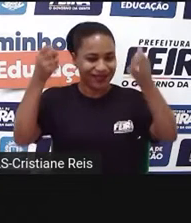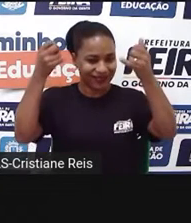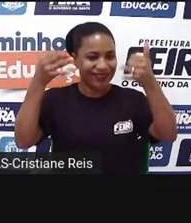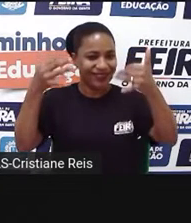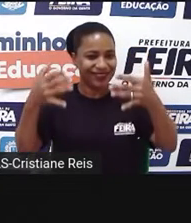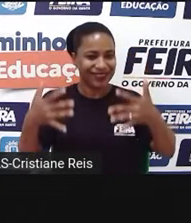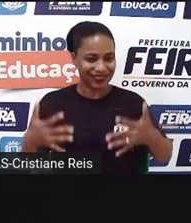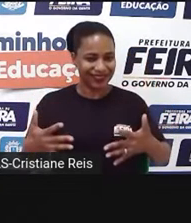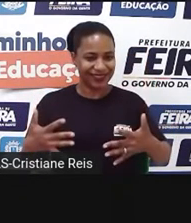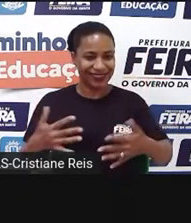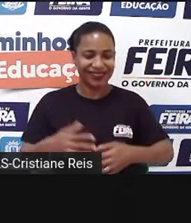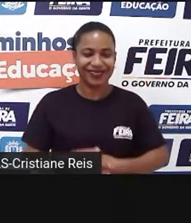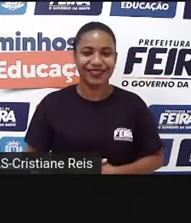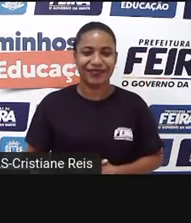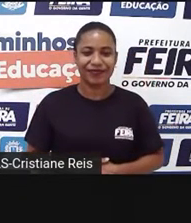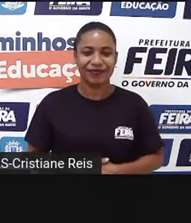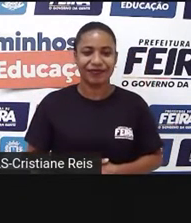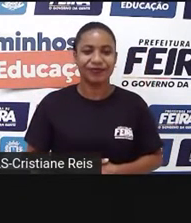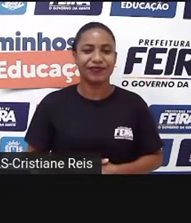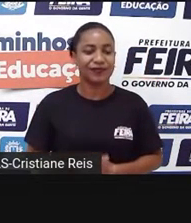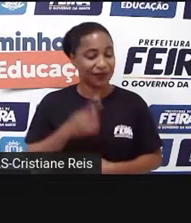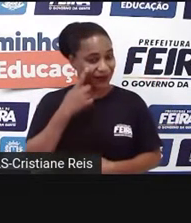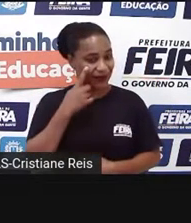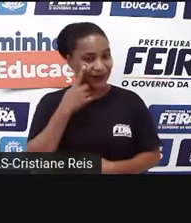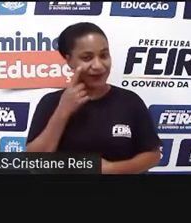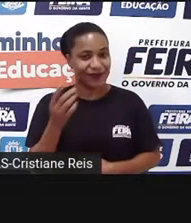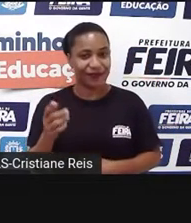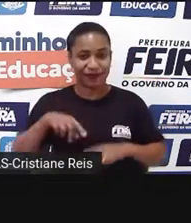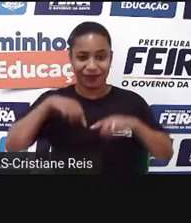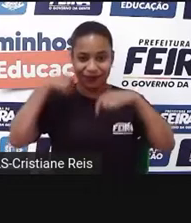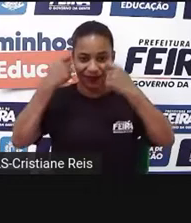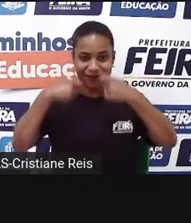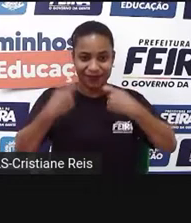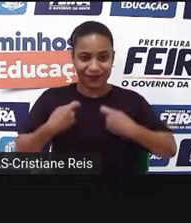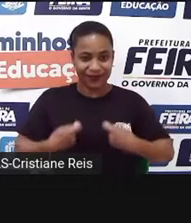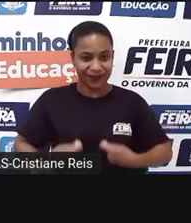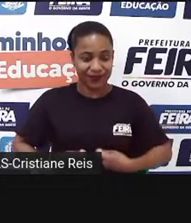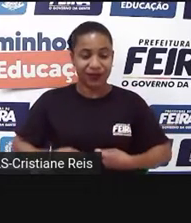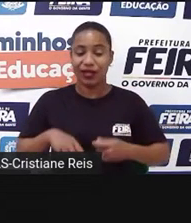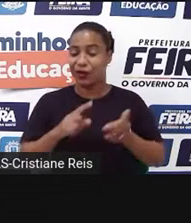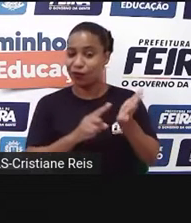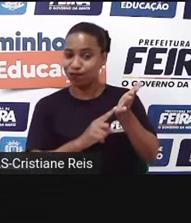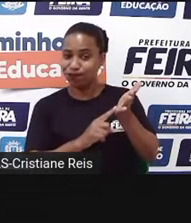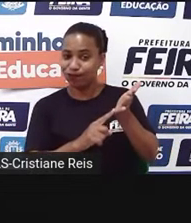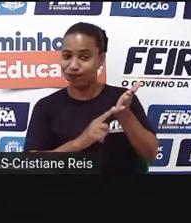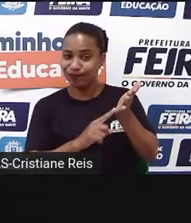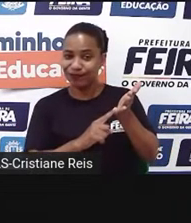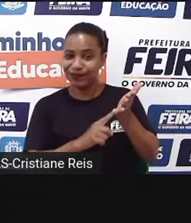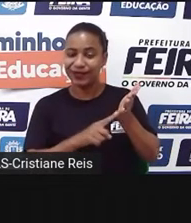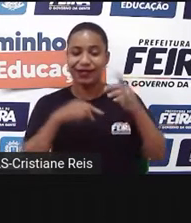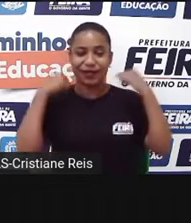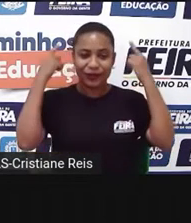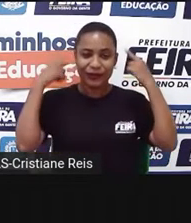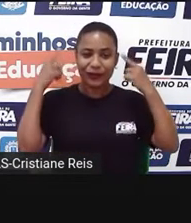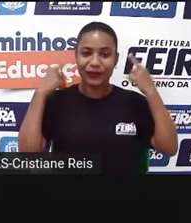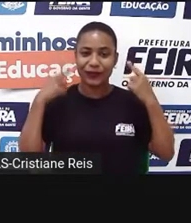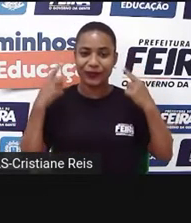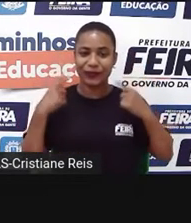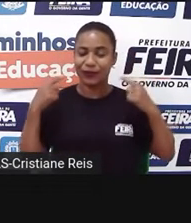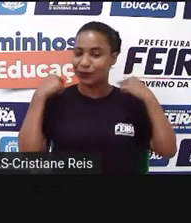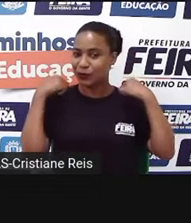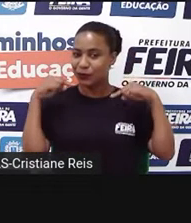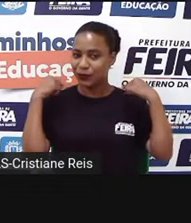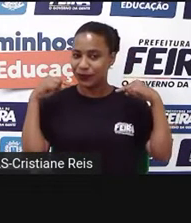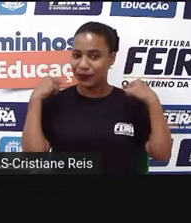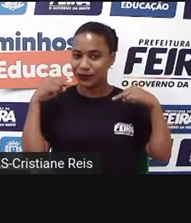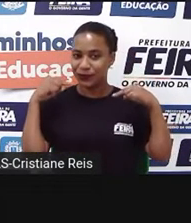hoje, ok? So, eu sou parda, tenho cabelos crespos, ondulados, de tamanho médio.